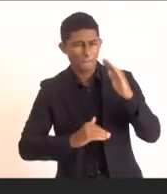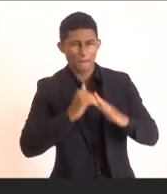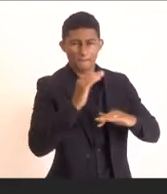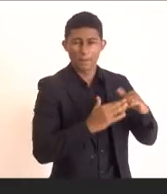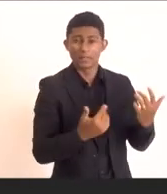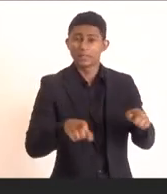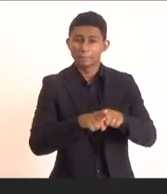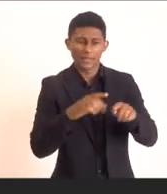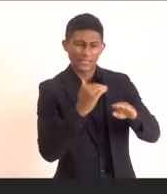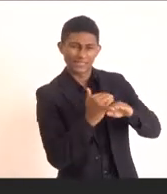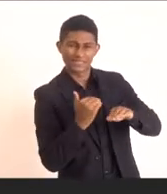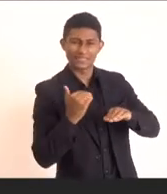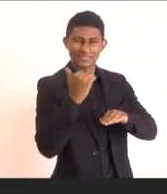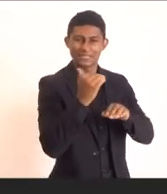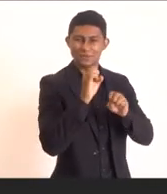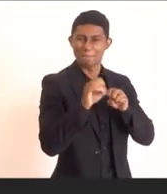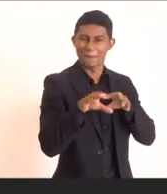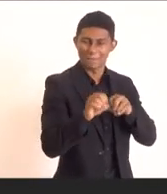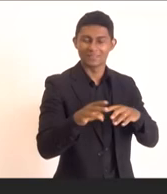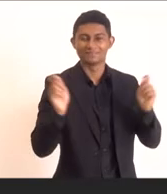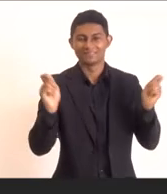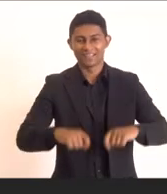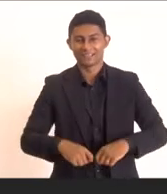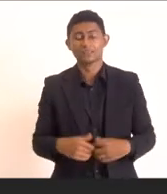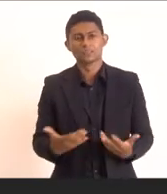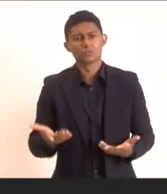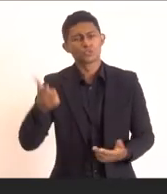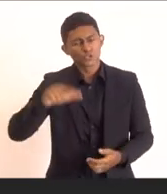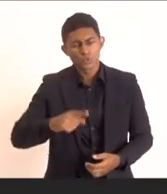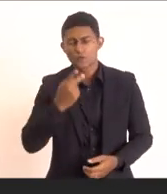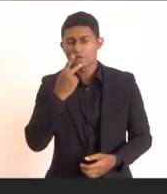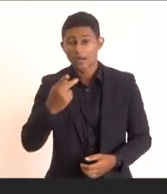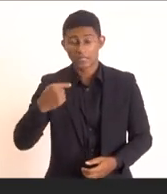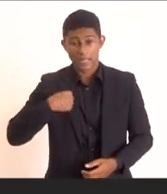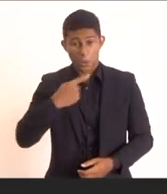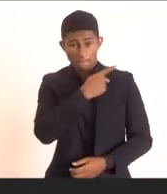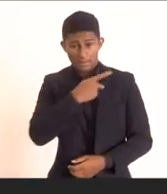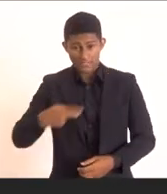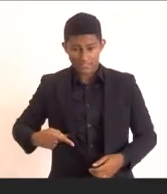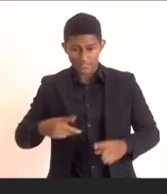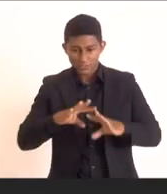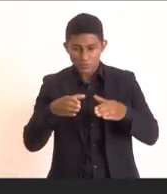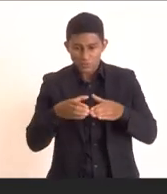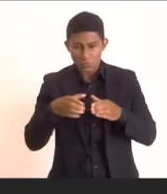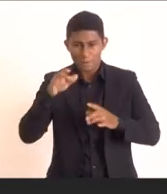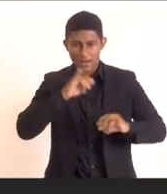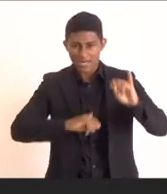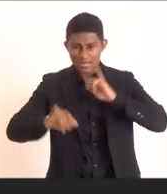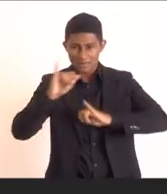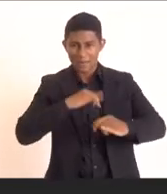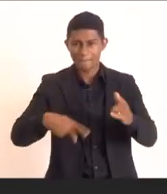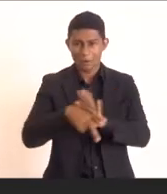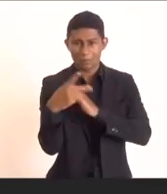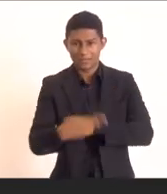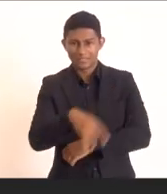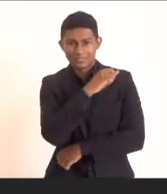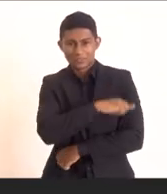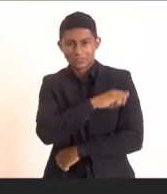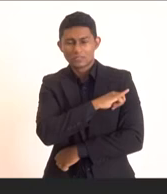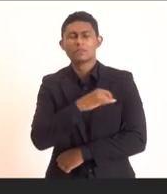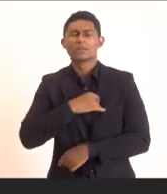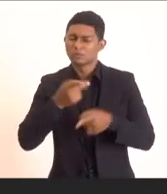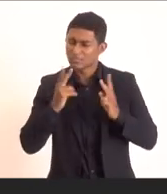superior. Então, queria reforçar essa questão como presidente do Conselho Regional de Química também do Estado. Eu também tenho